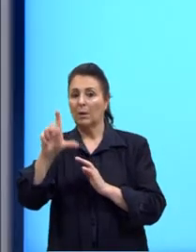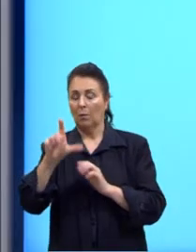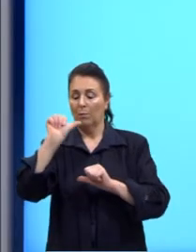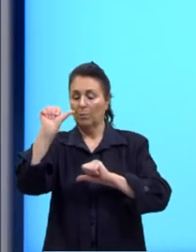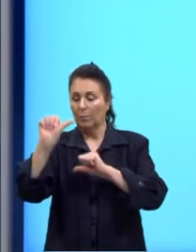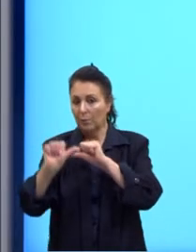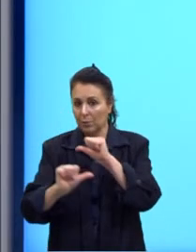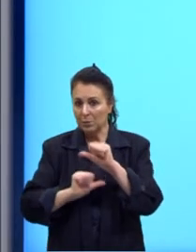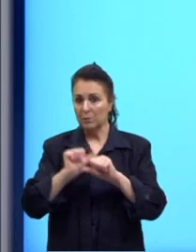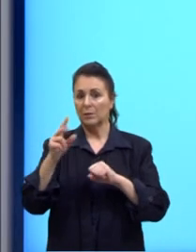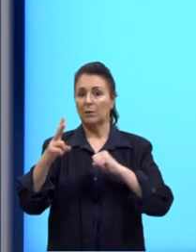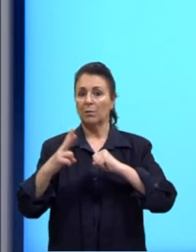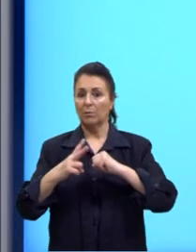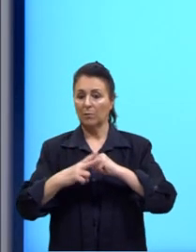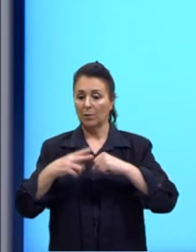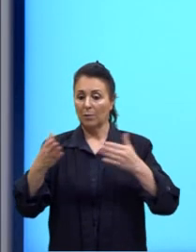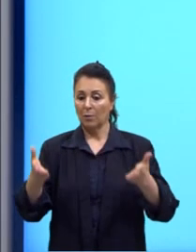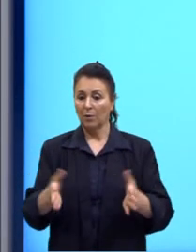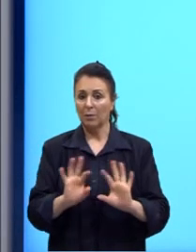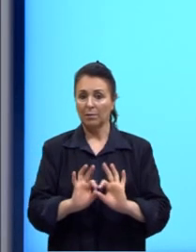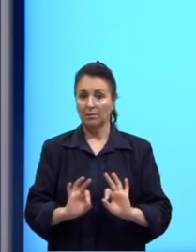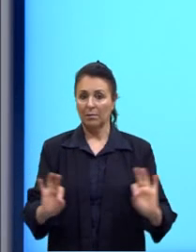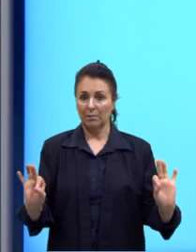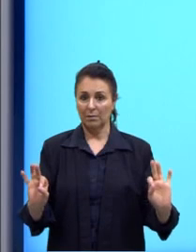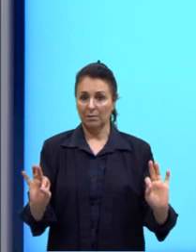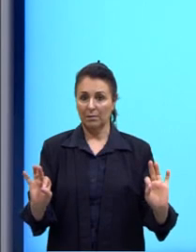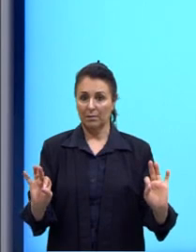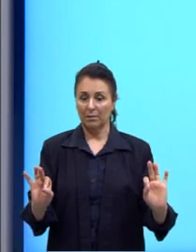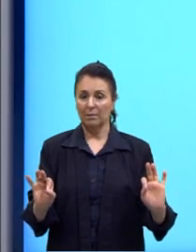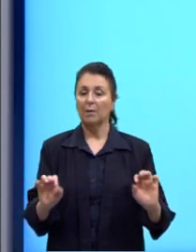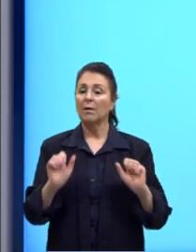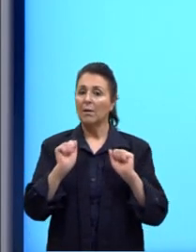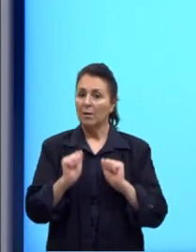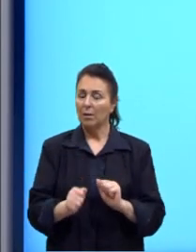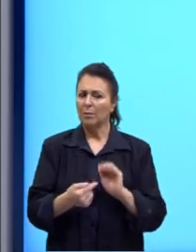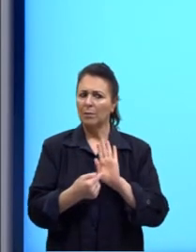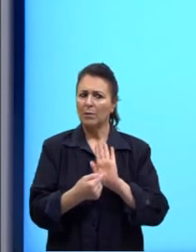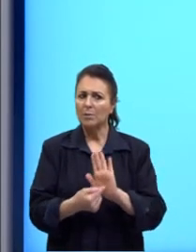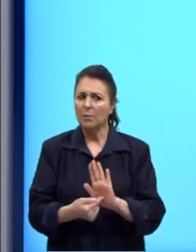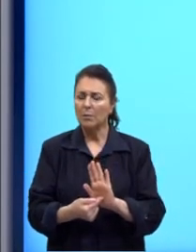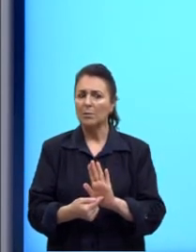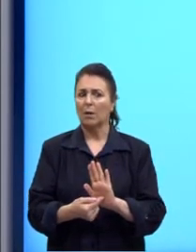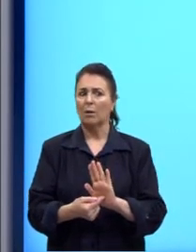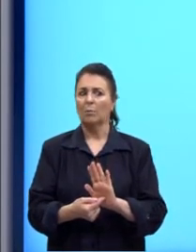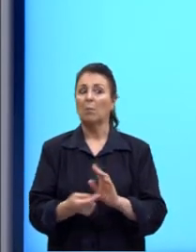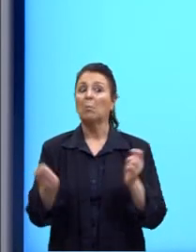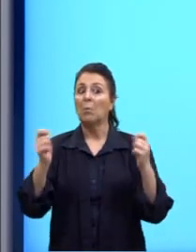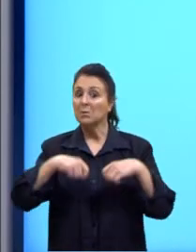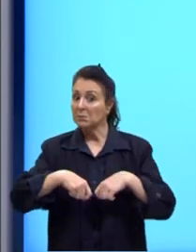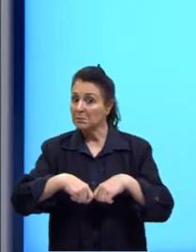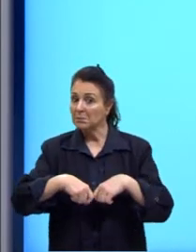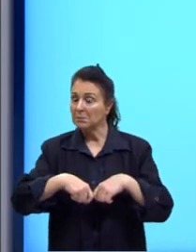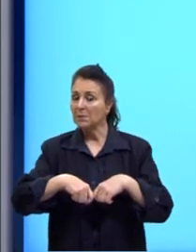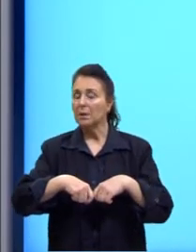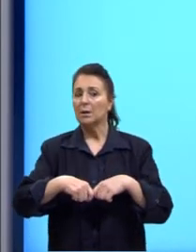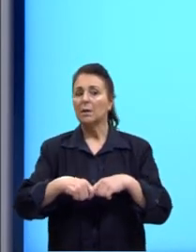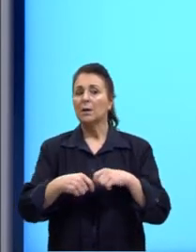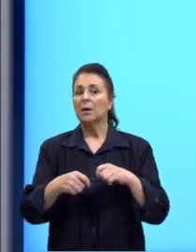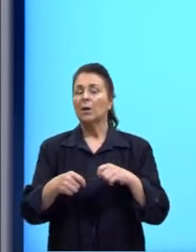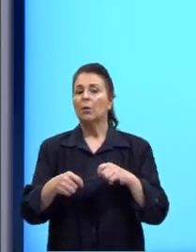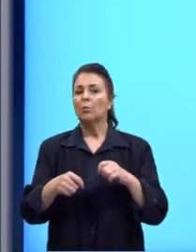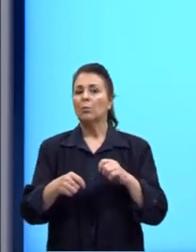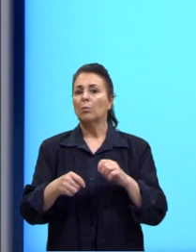o meu verbo no presente simples. Então, ele pode me trazer uma possibilidade. Ele pode me trazer um